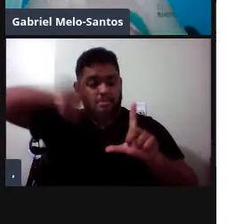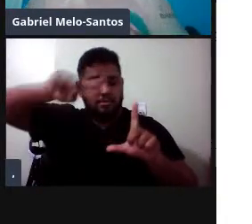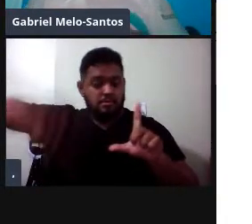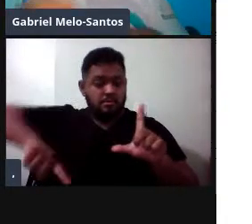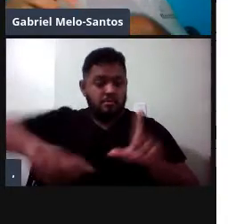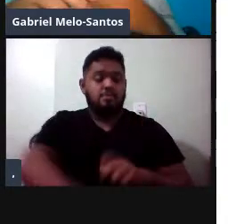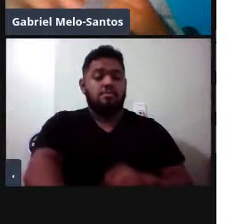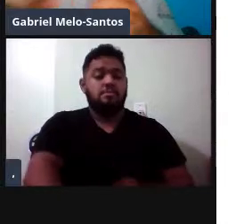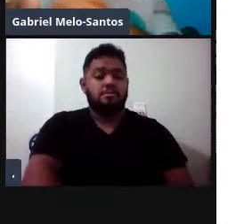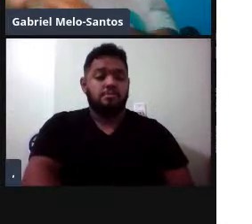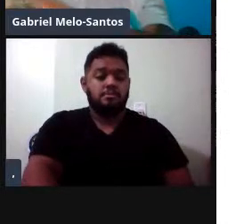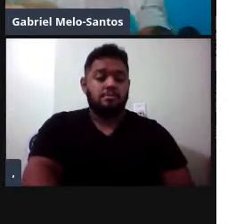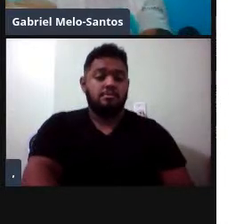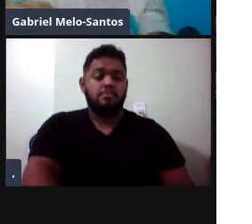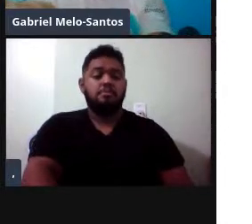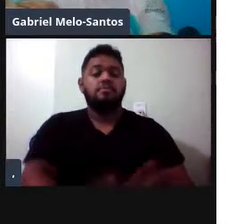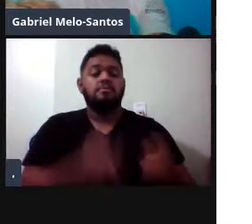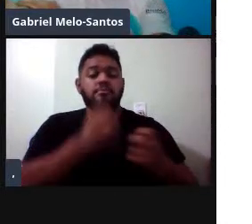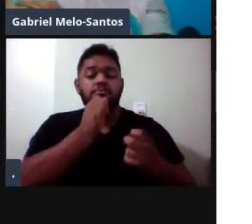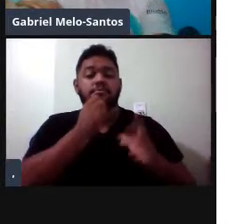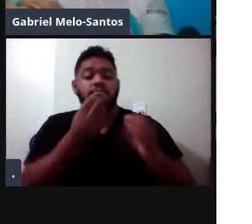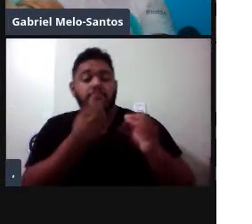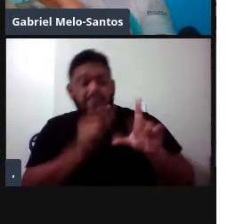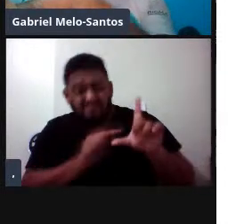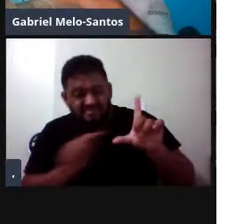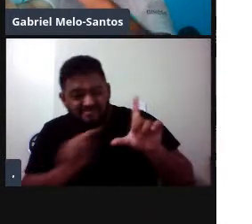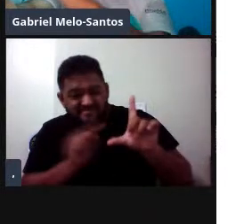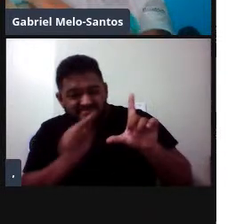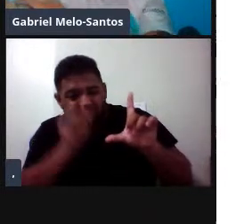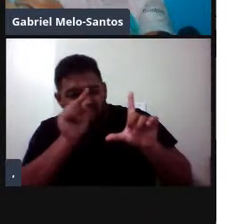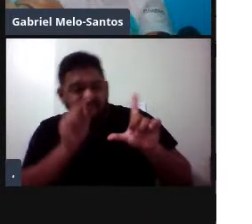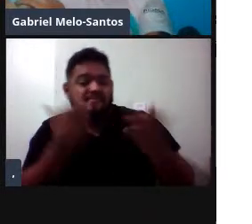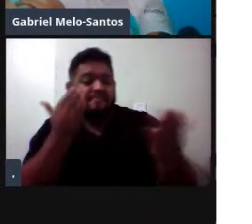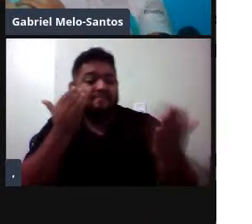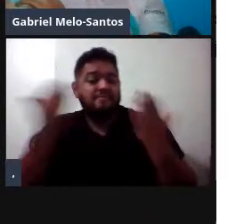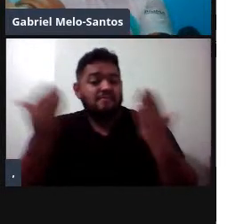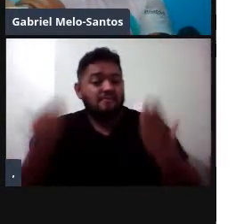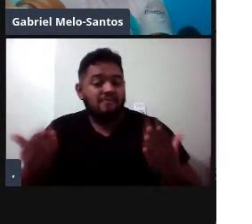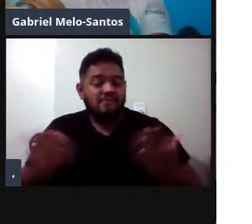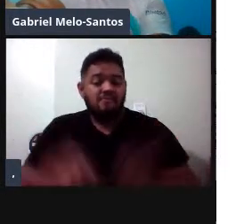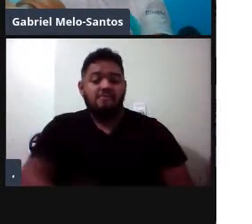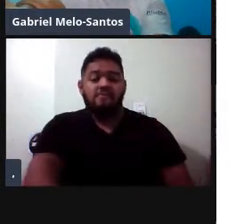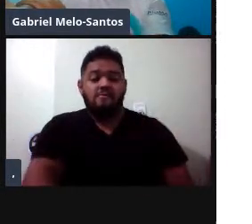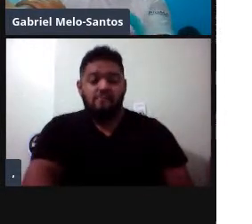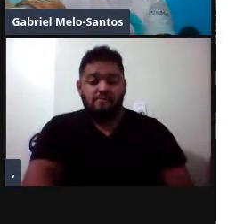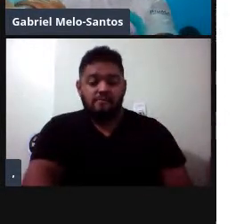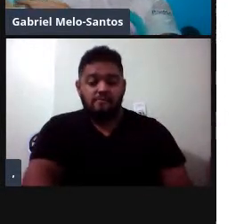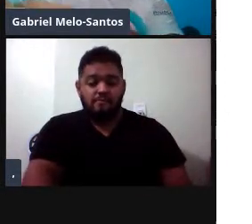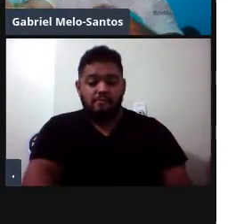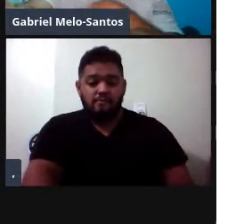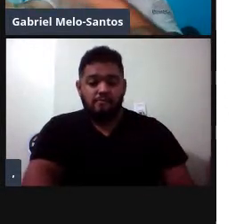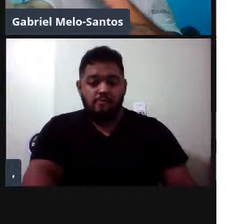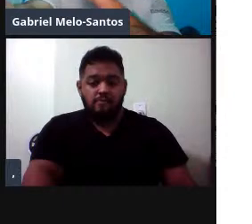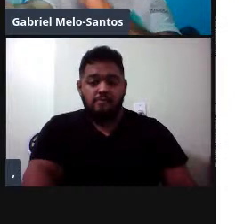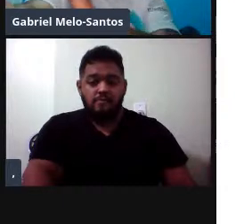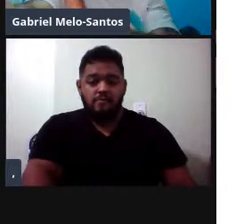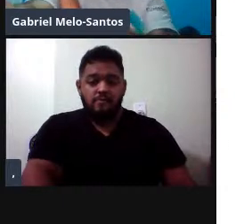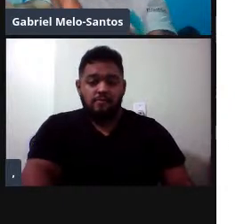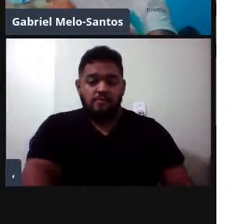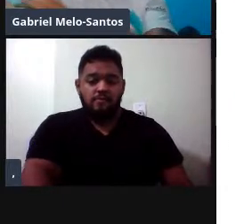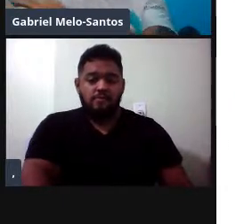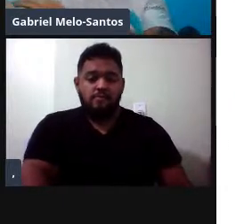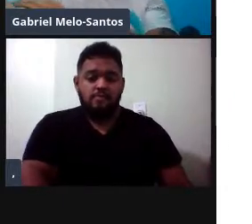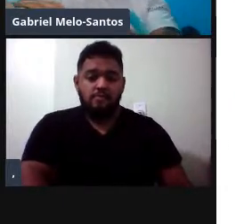desculpa, para ver a nossa suficiência amostral e um diagrama de oiteica para ver como era a estrutura desse repertório. A gente fez aí